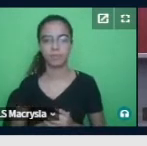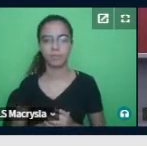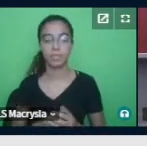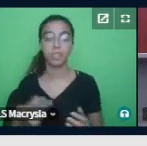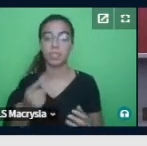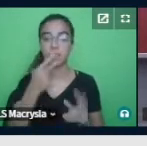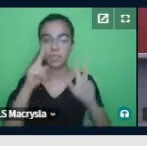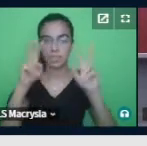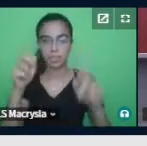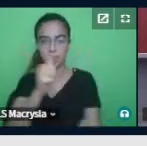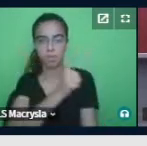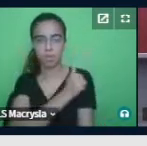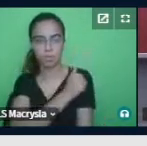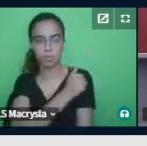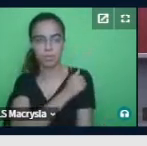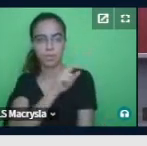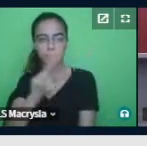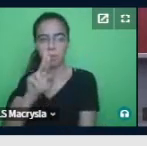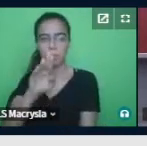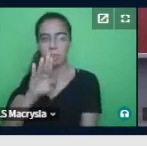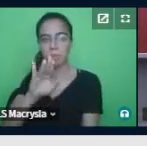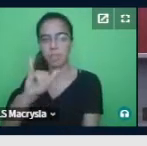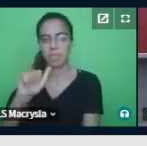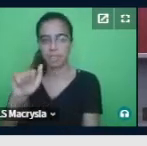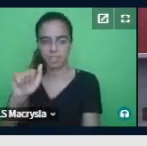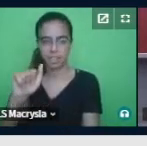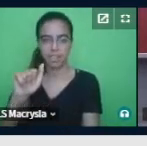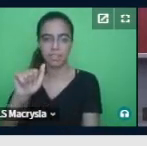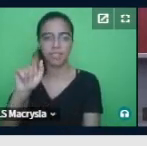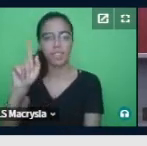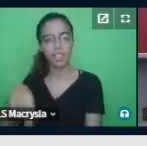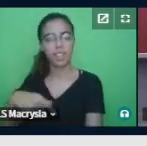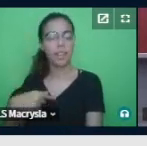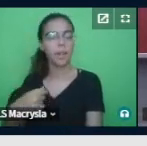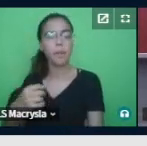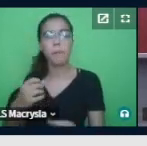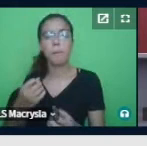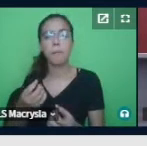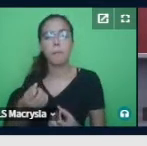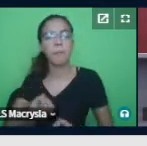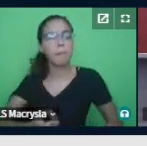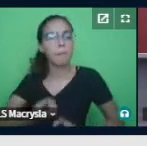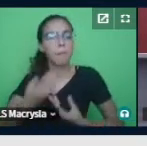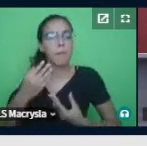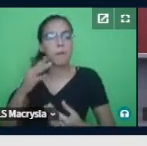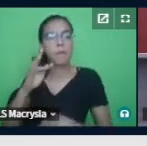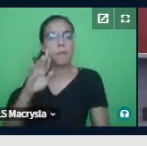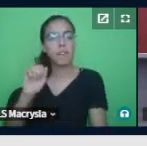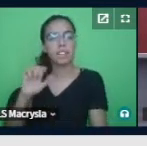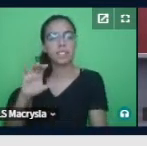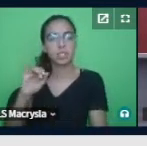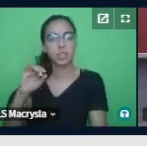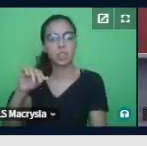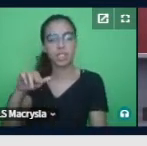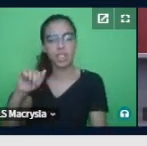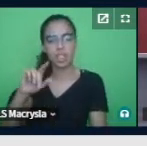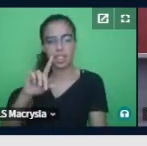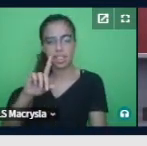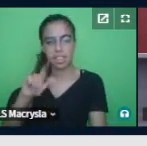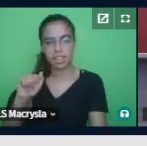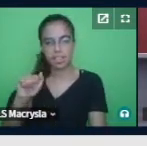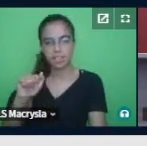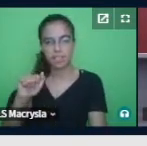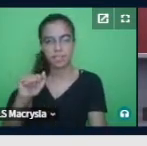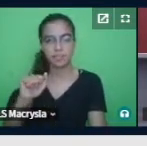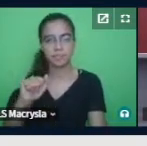BIA, a BIA apresenta uma motivação fracionada, né, ela tem, não tem aquela, aquela